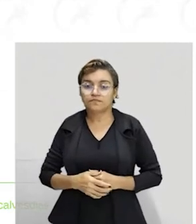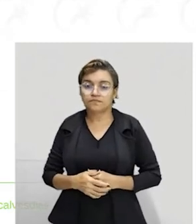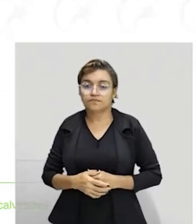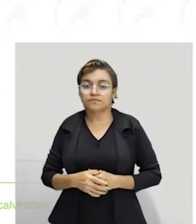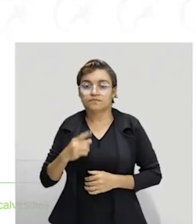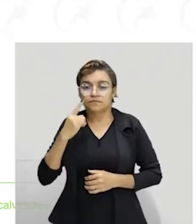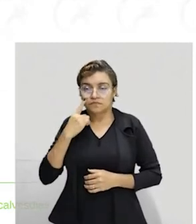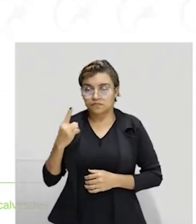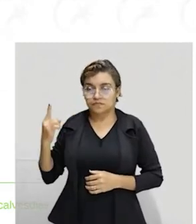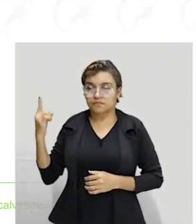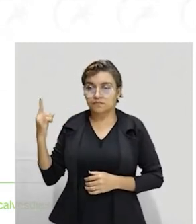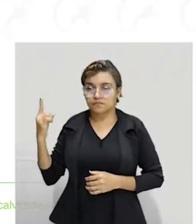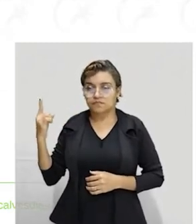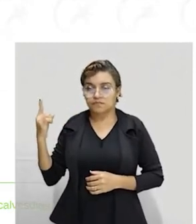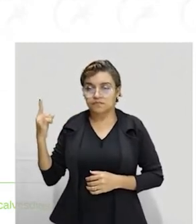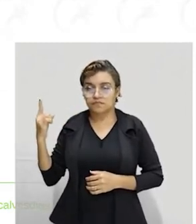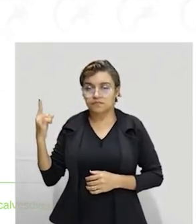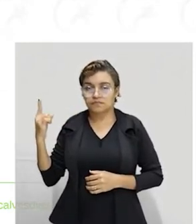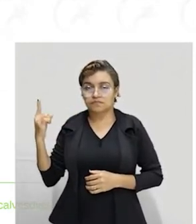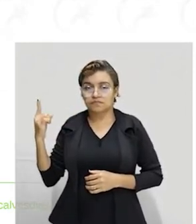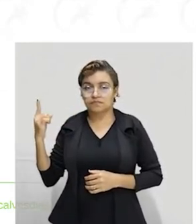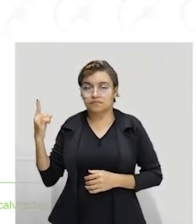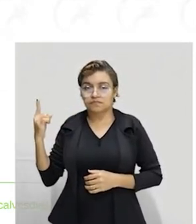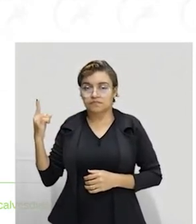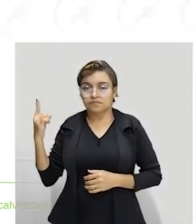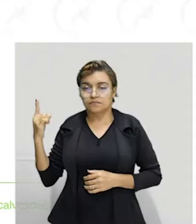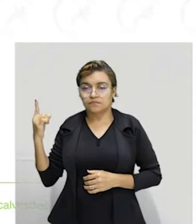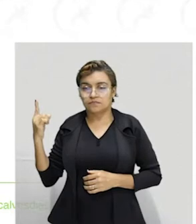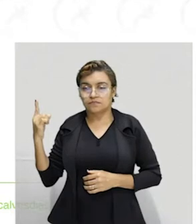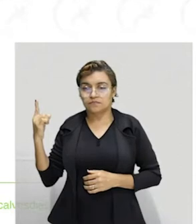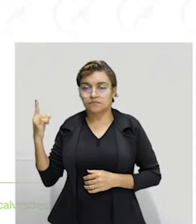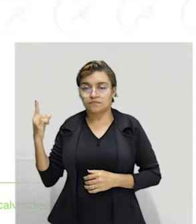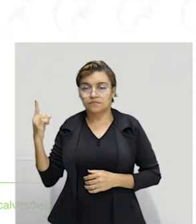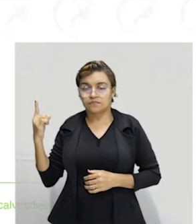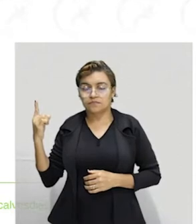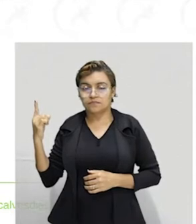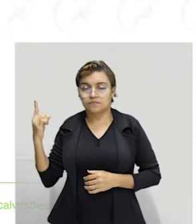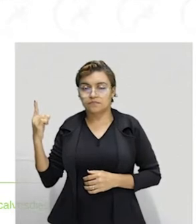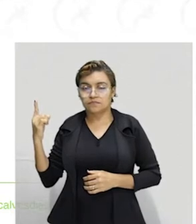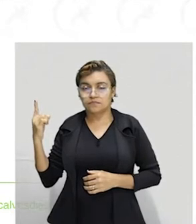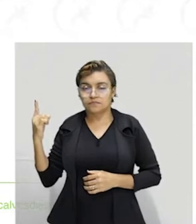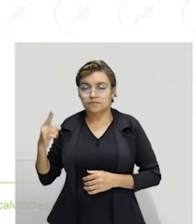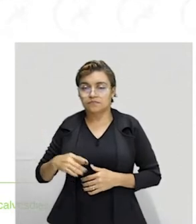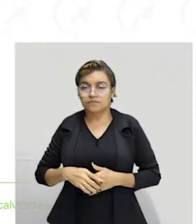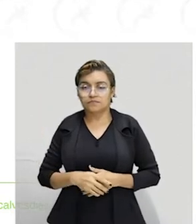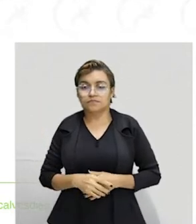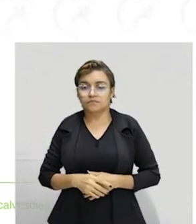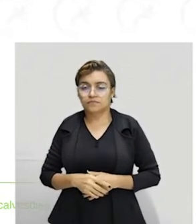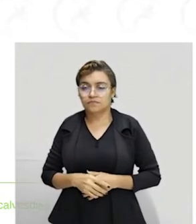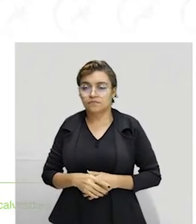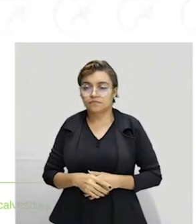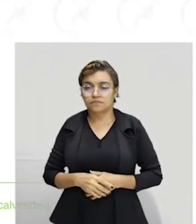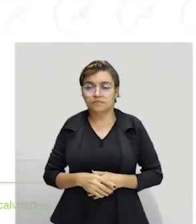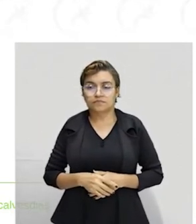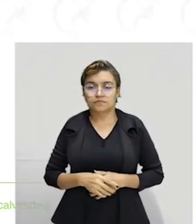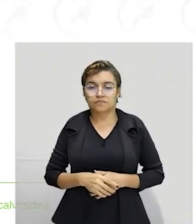candidato necessita medir o tempo gasto no percurso do retorno da forquilha até a UEMA para que, no dia do exame de vestibular, ele